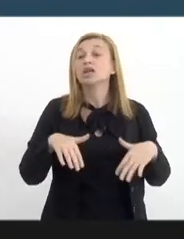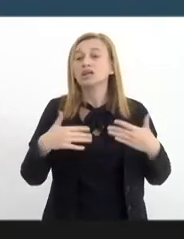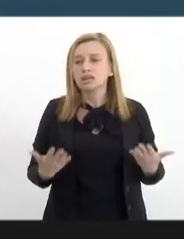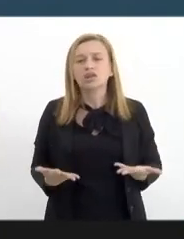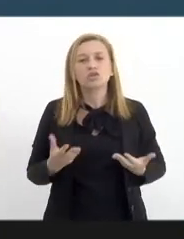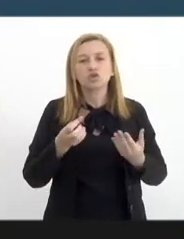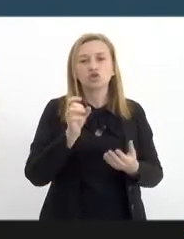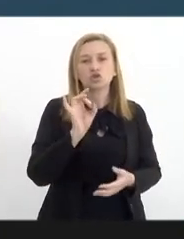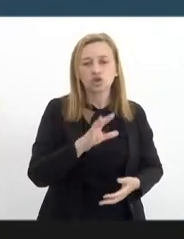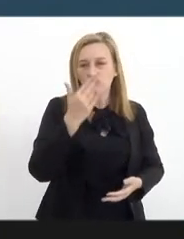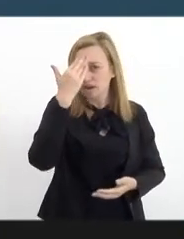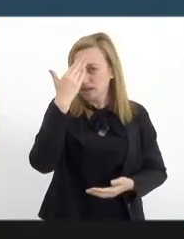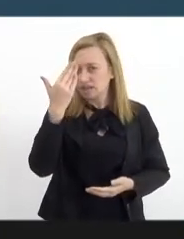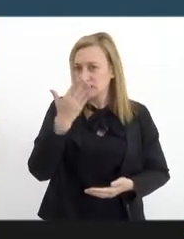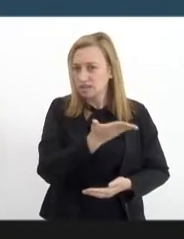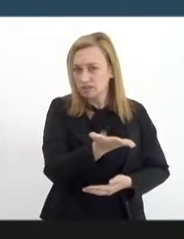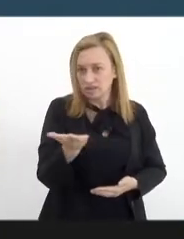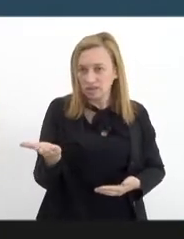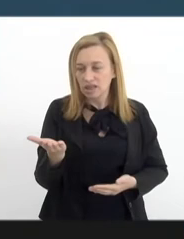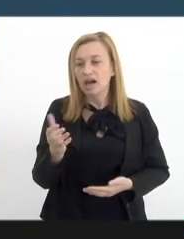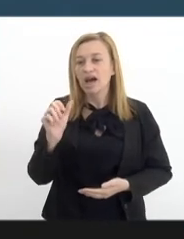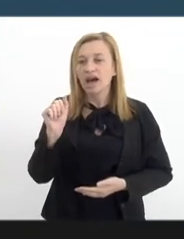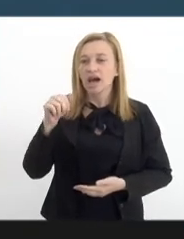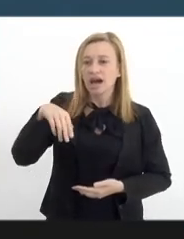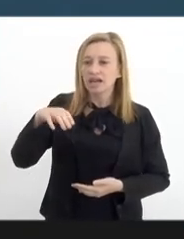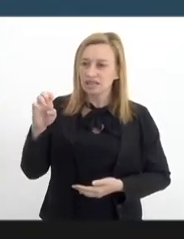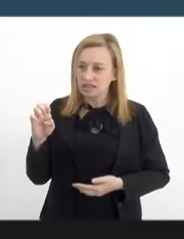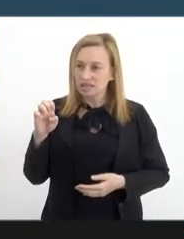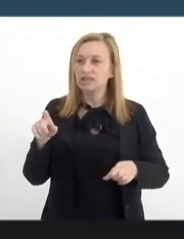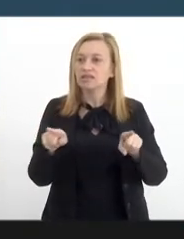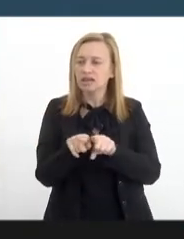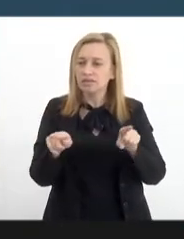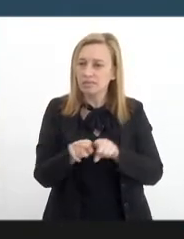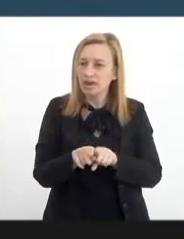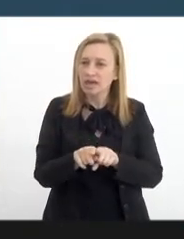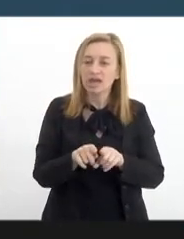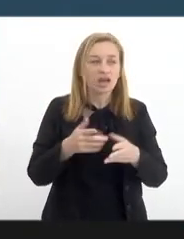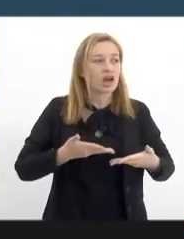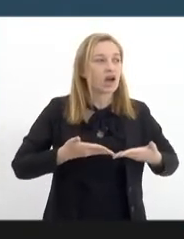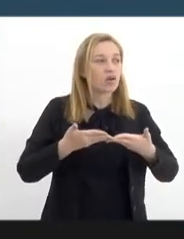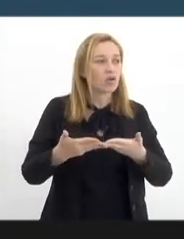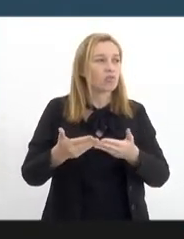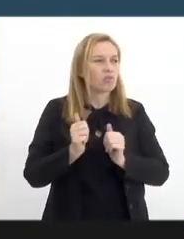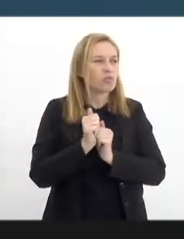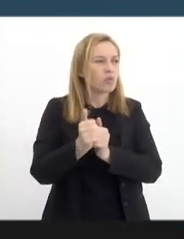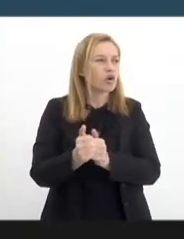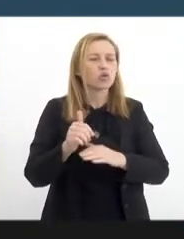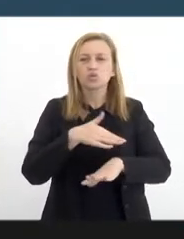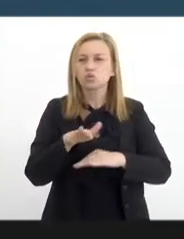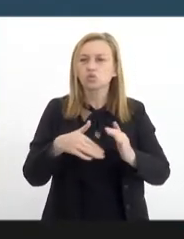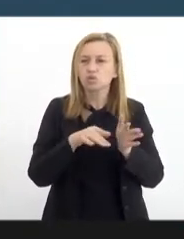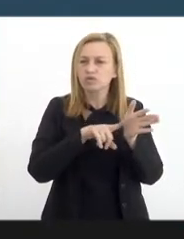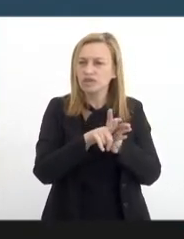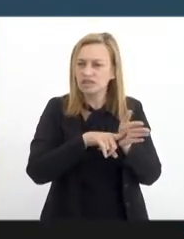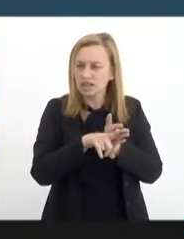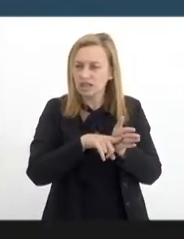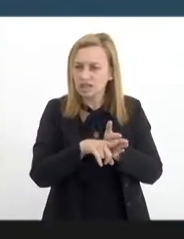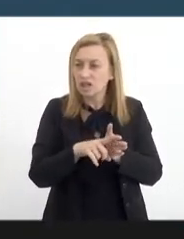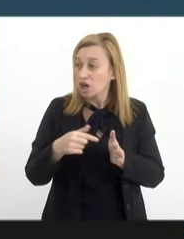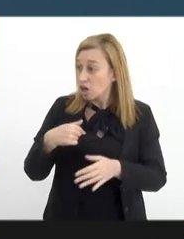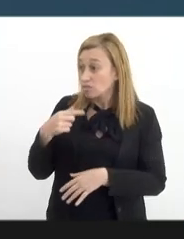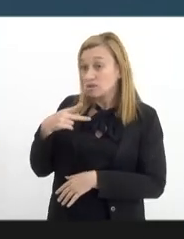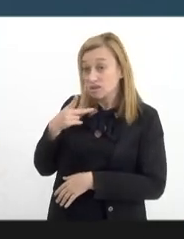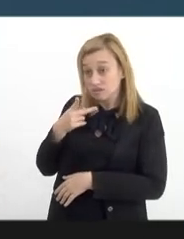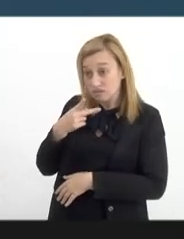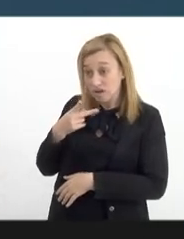gente só tem a agradecer a todos vocês. A Anne, por exemplo, ela acompanhou toda a fiscalização da Secretaria e eu sempre falo que você